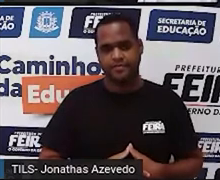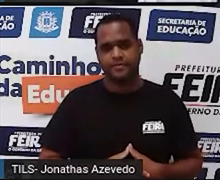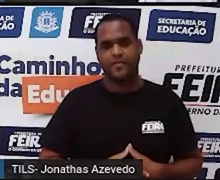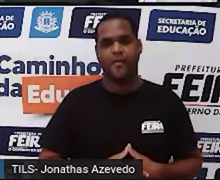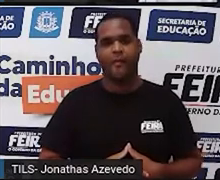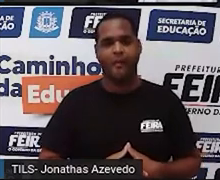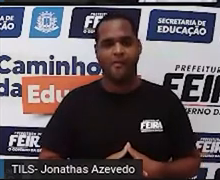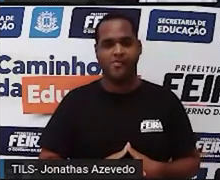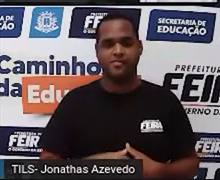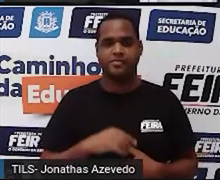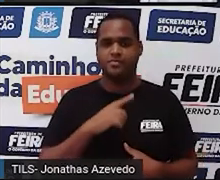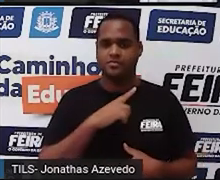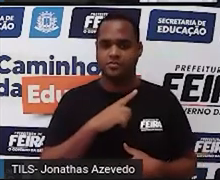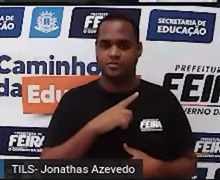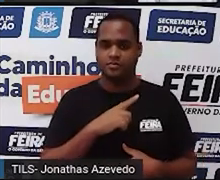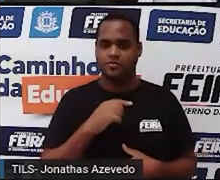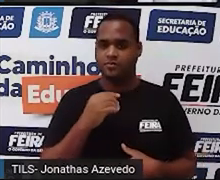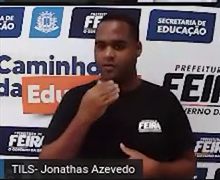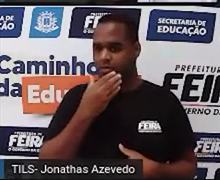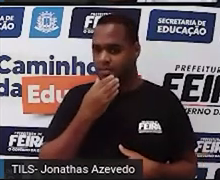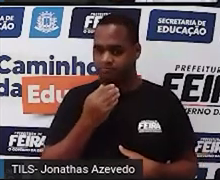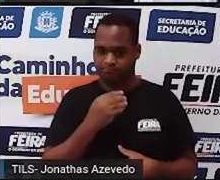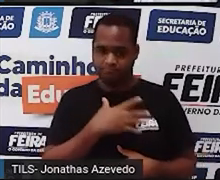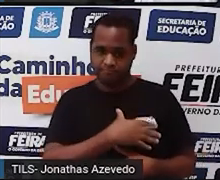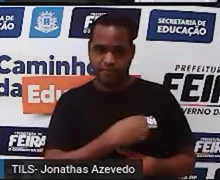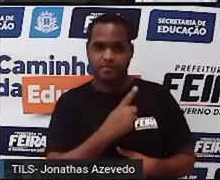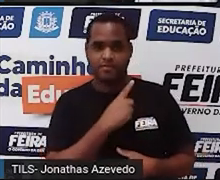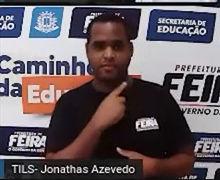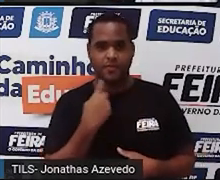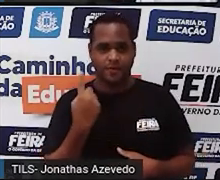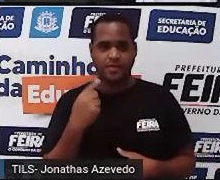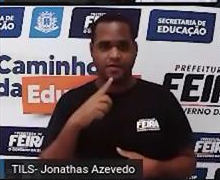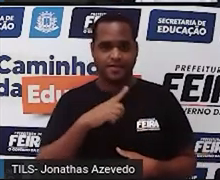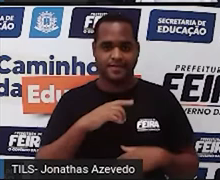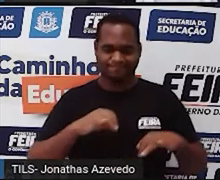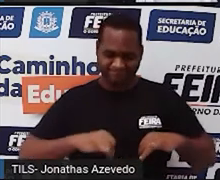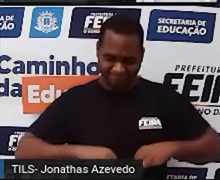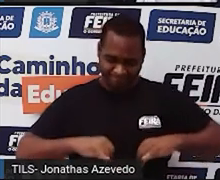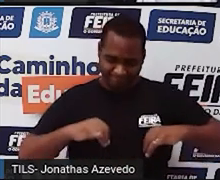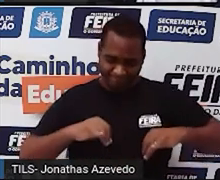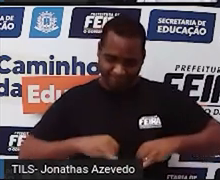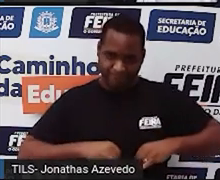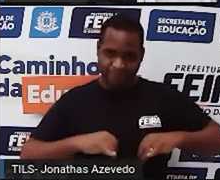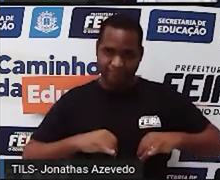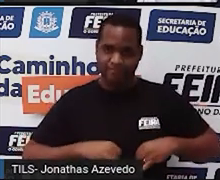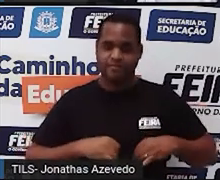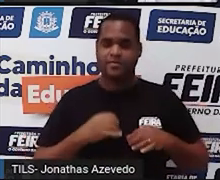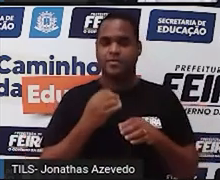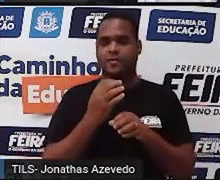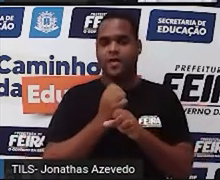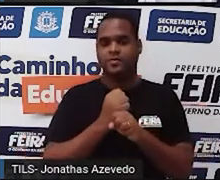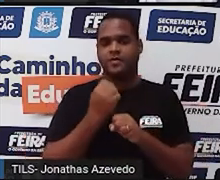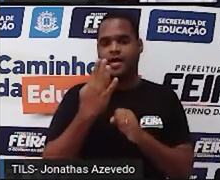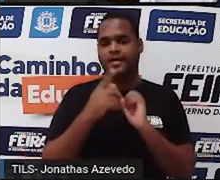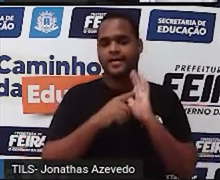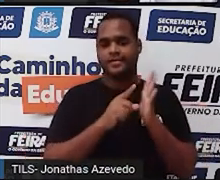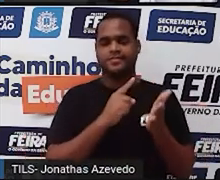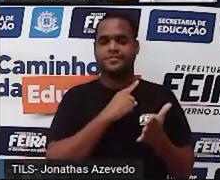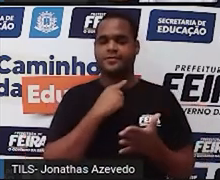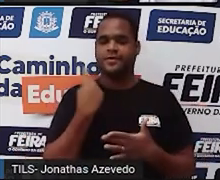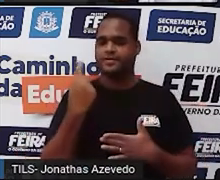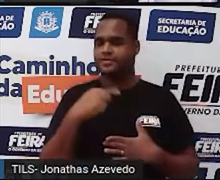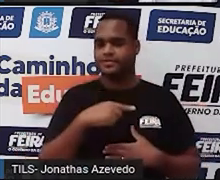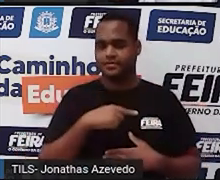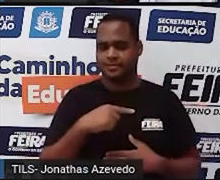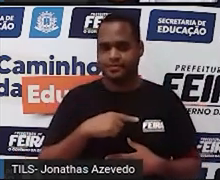Depois da morte de seu filho, sofreu mais quatro anos antes de morrer.